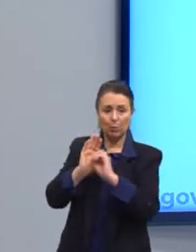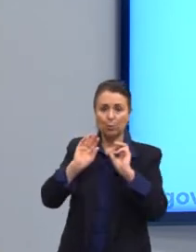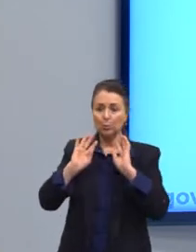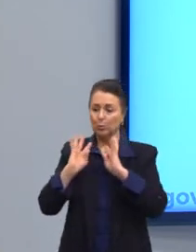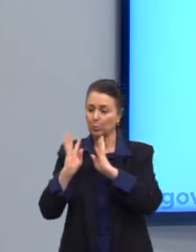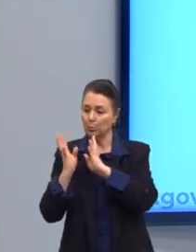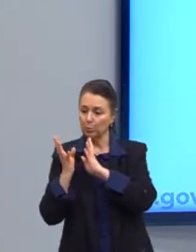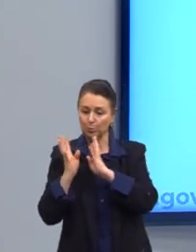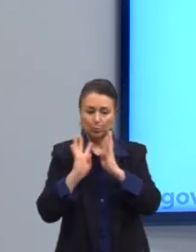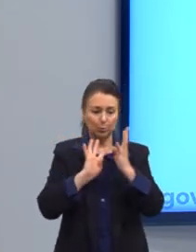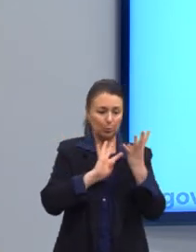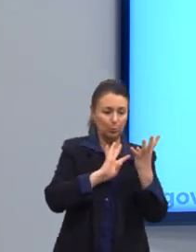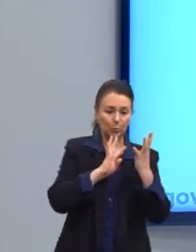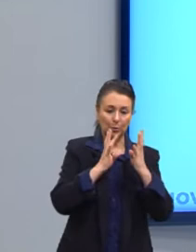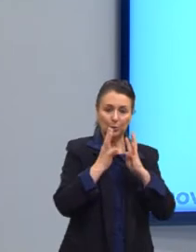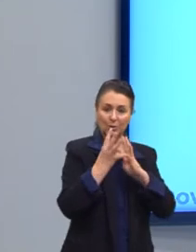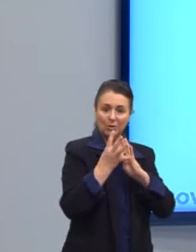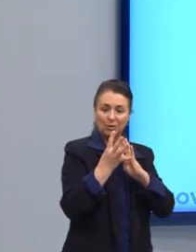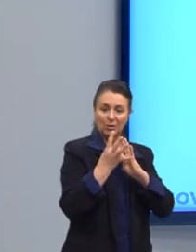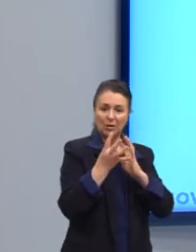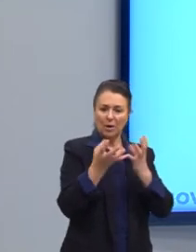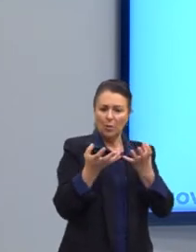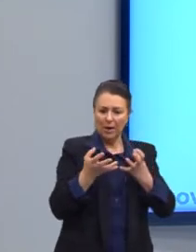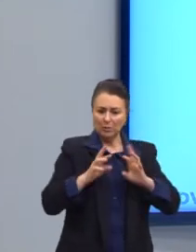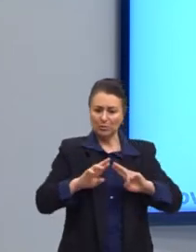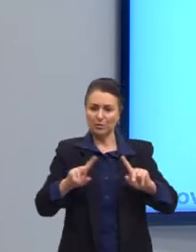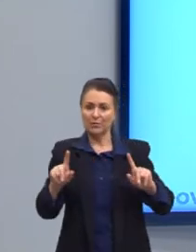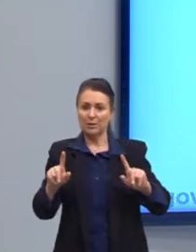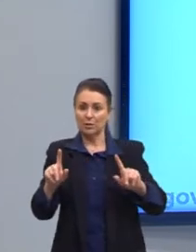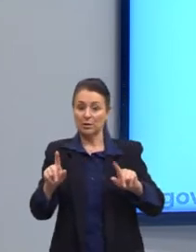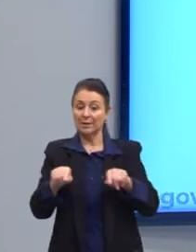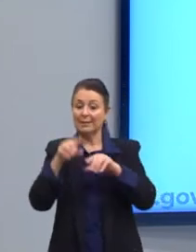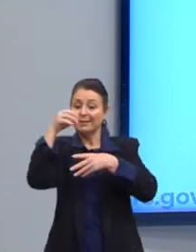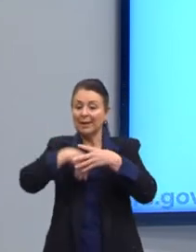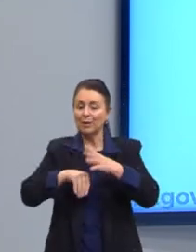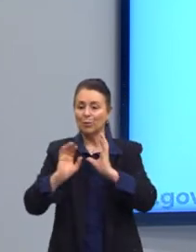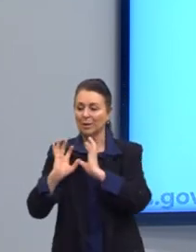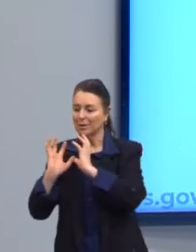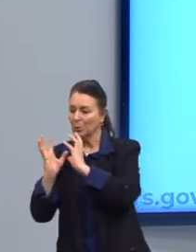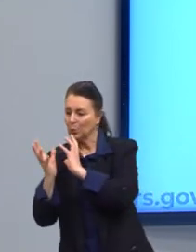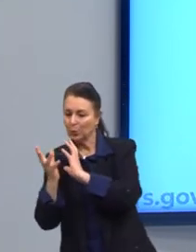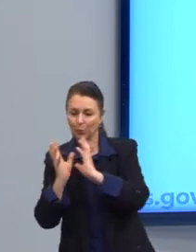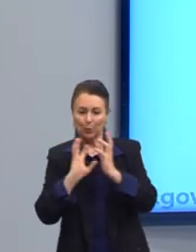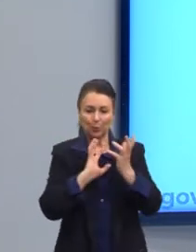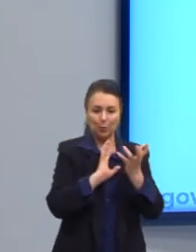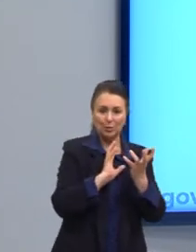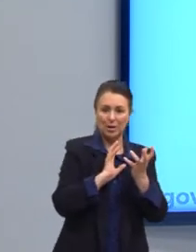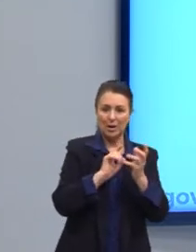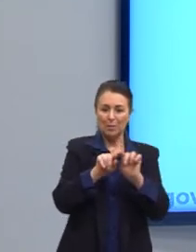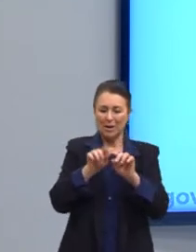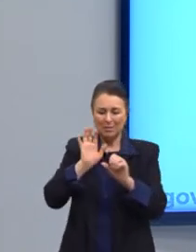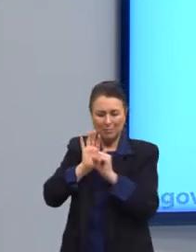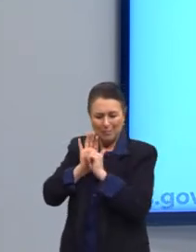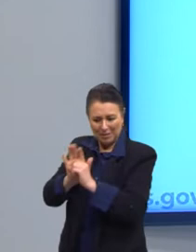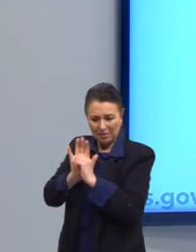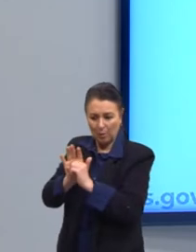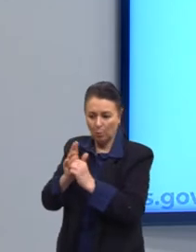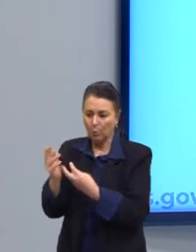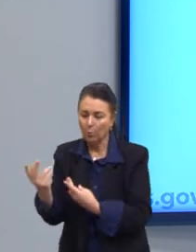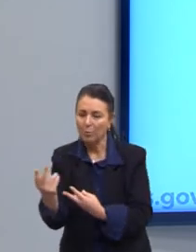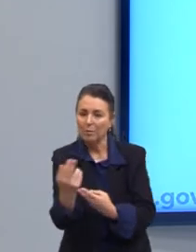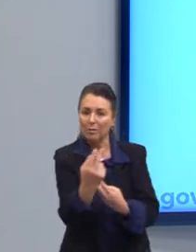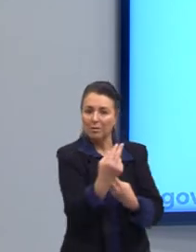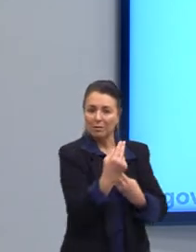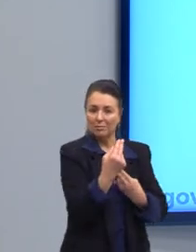coletivização. Eu quero ser diferente dentro da massa, mas ao mesmo tempo eu sou empurrado para ser igual. Nós vemos esse